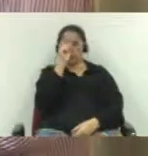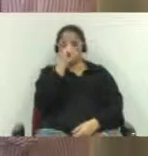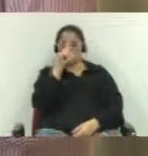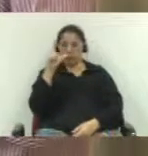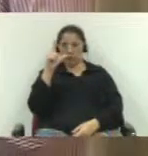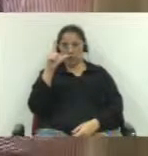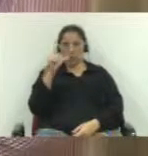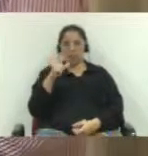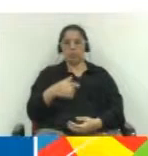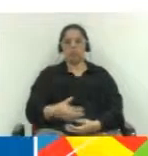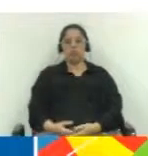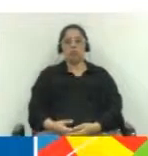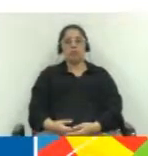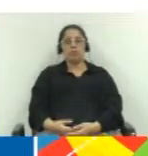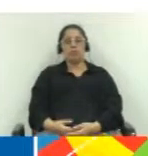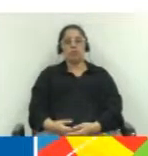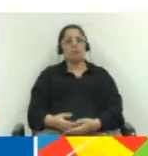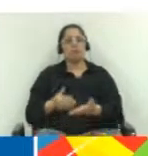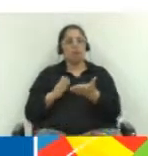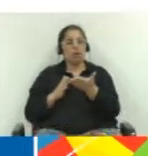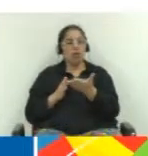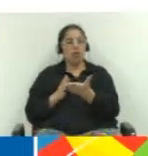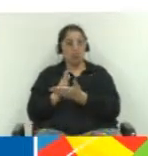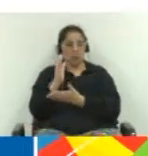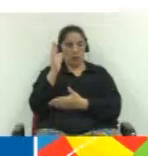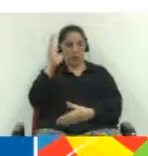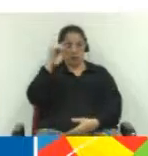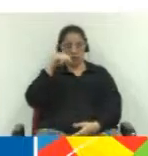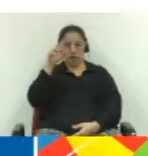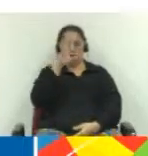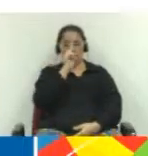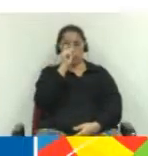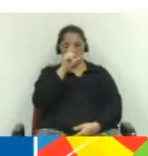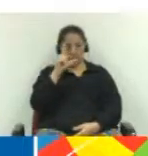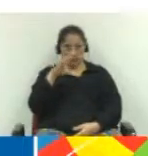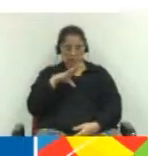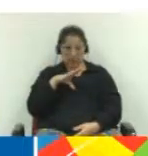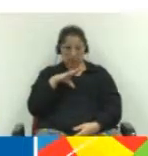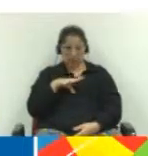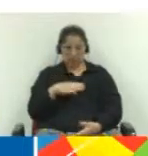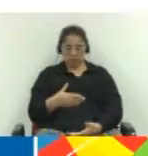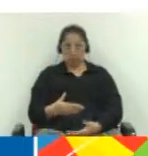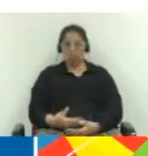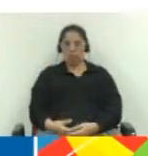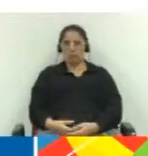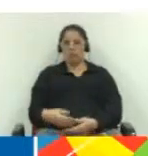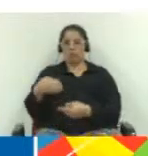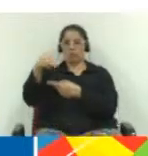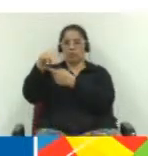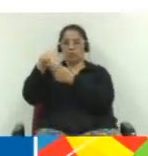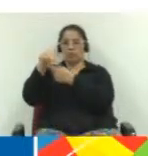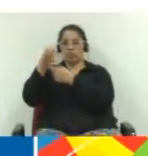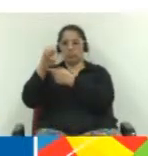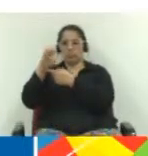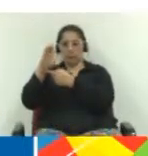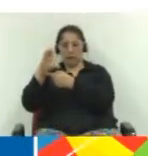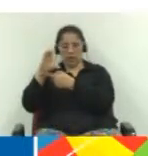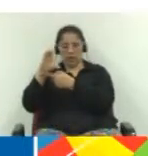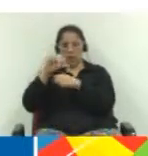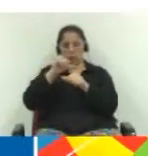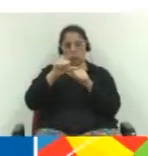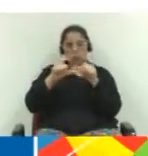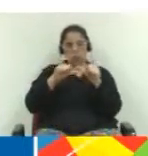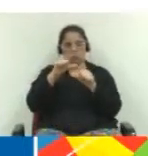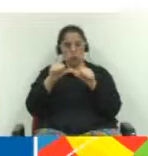para falar sobre o curso de medicina que Limeira concorreu e foi aprovado